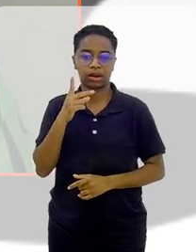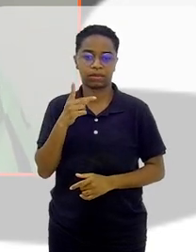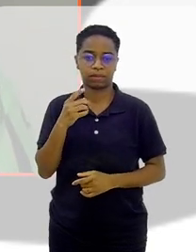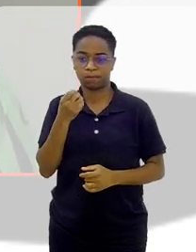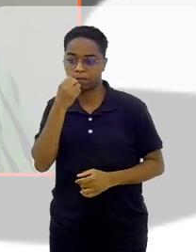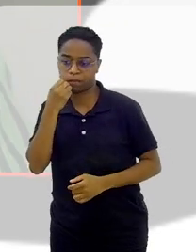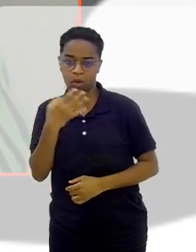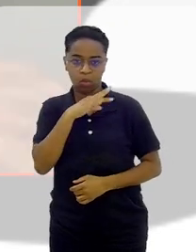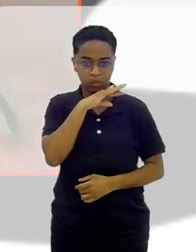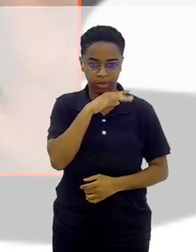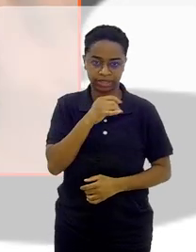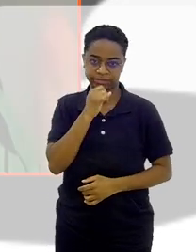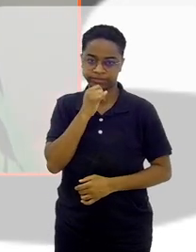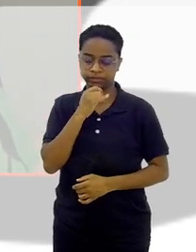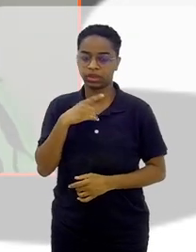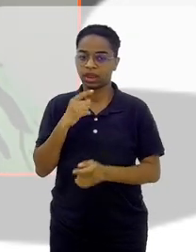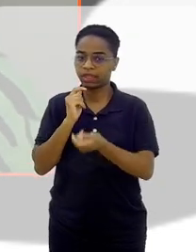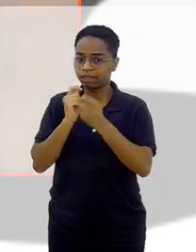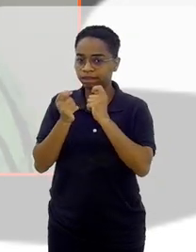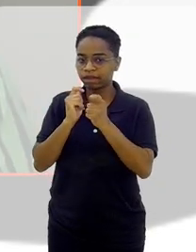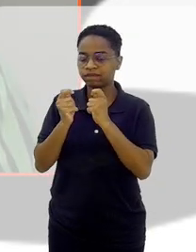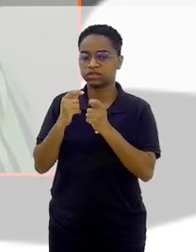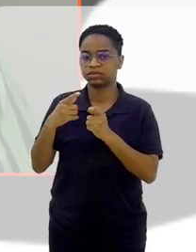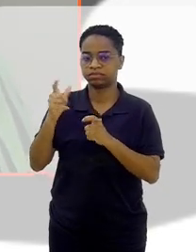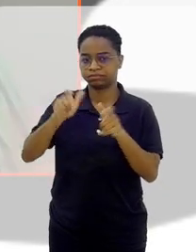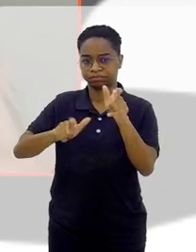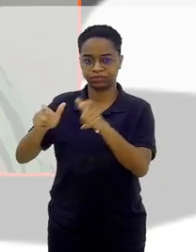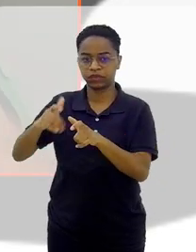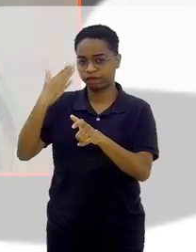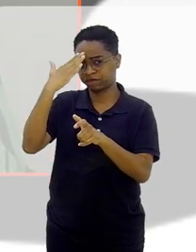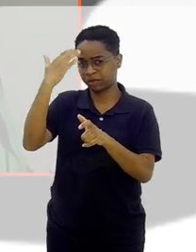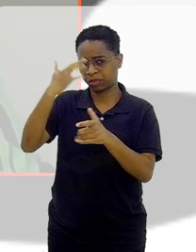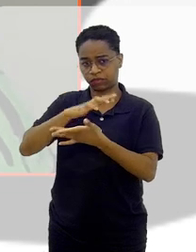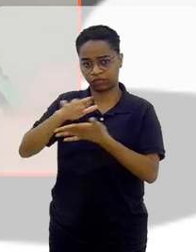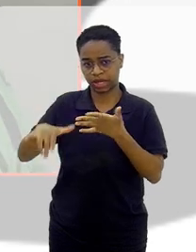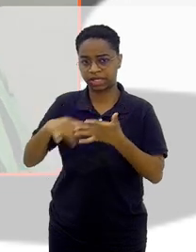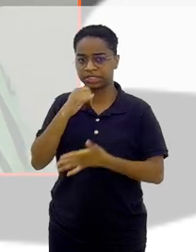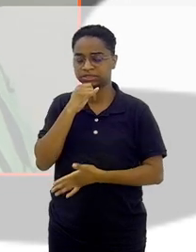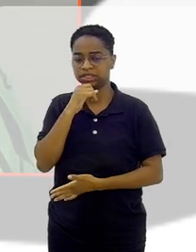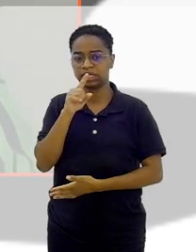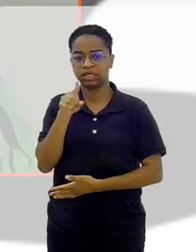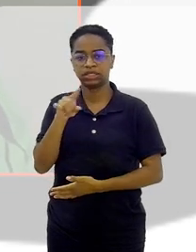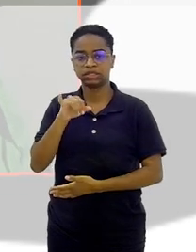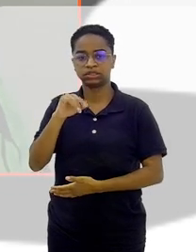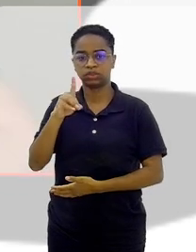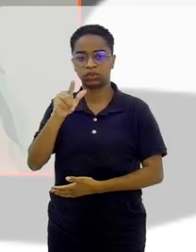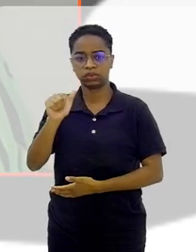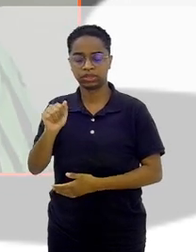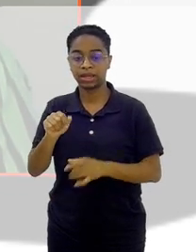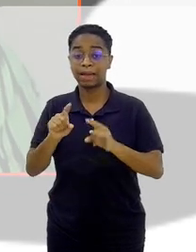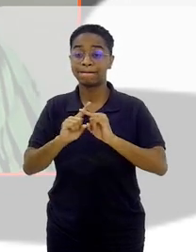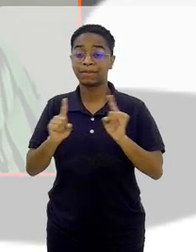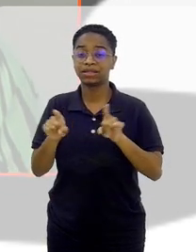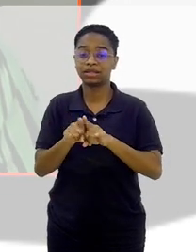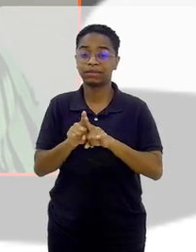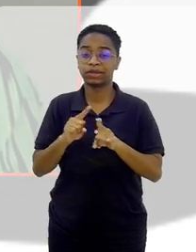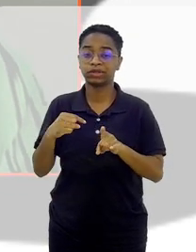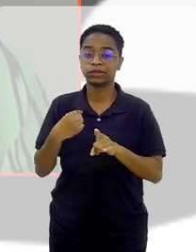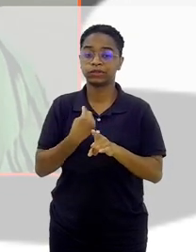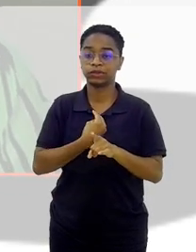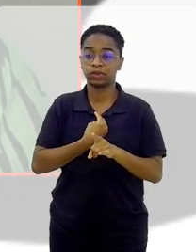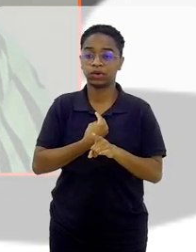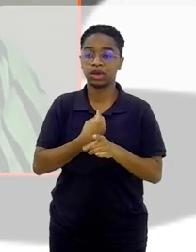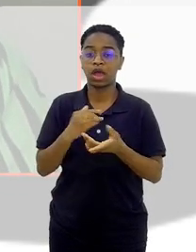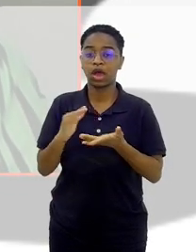mal, nas entrevistas grandes nomes, né? Como eu já falei aqui, por exemplo, Zilda Arnes, mas a gente foi um dos primeiros a